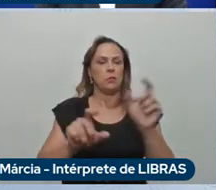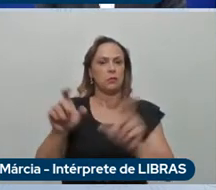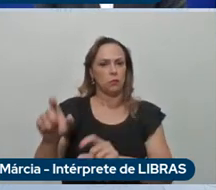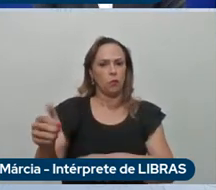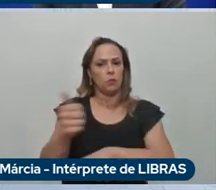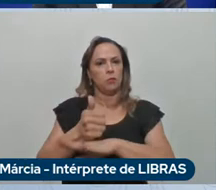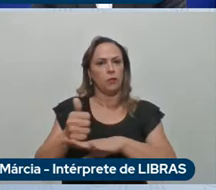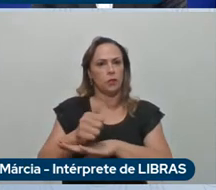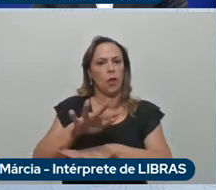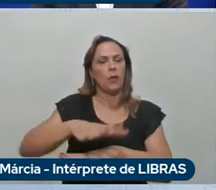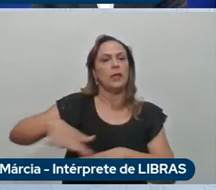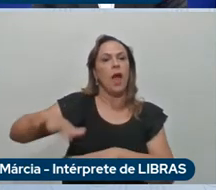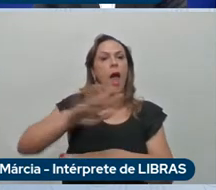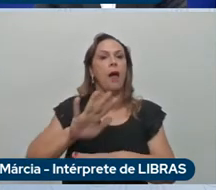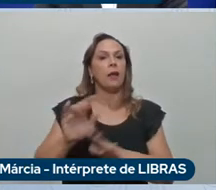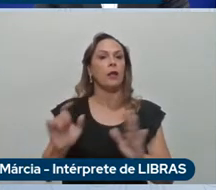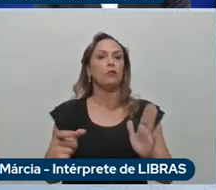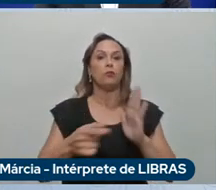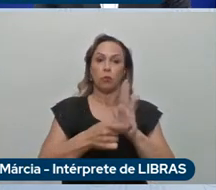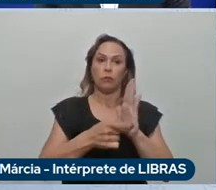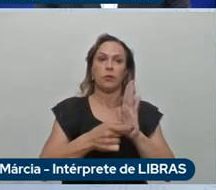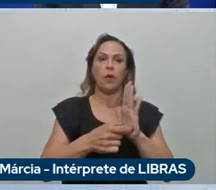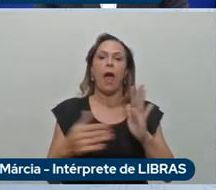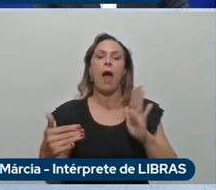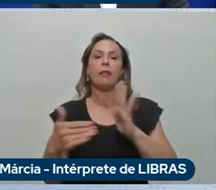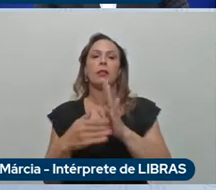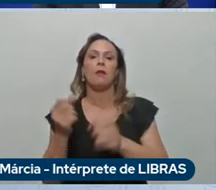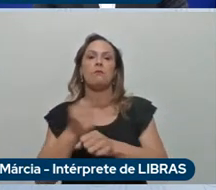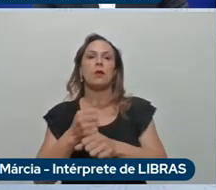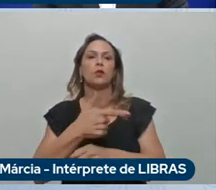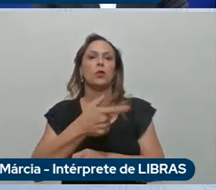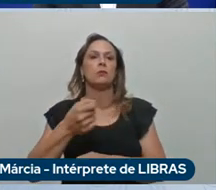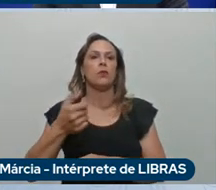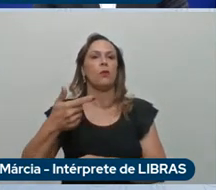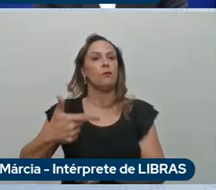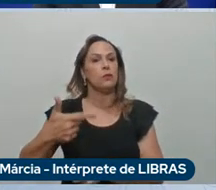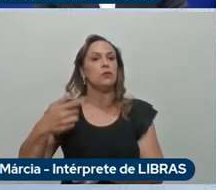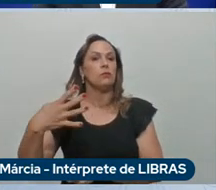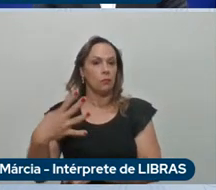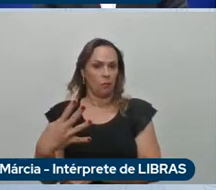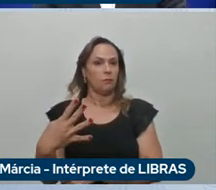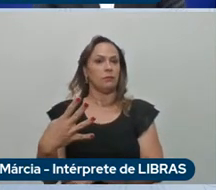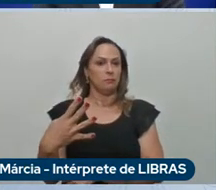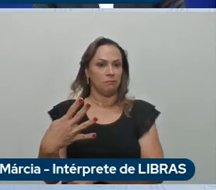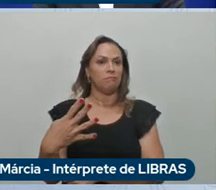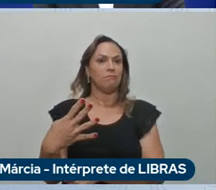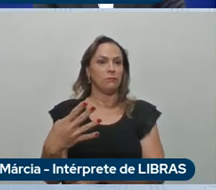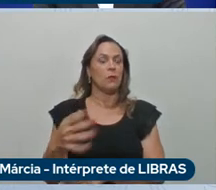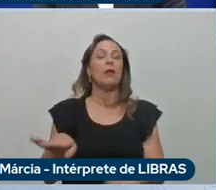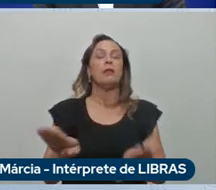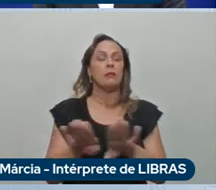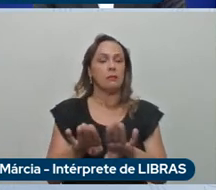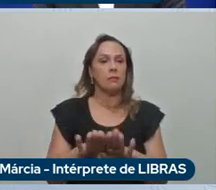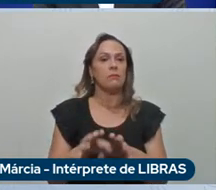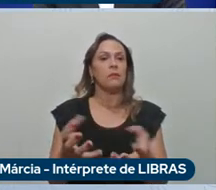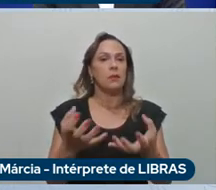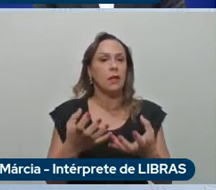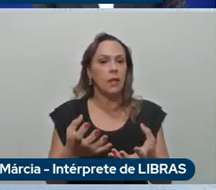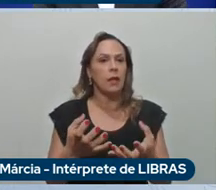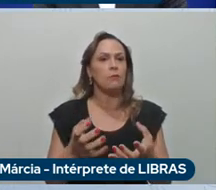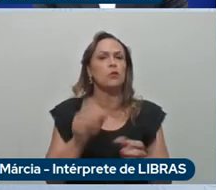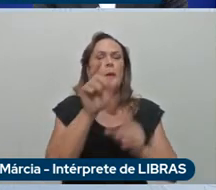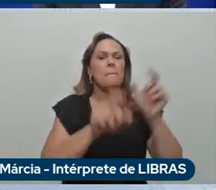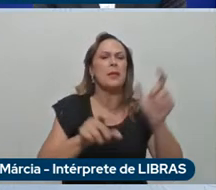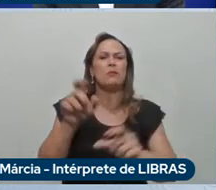isso é fundamental para o futuro que queremos triar nós claramente queremos cada vez mais pessoas que